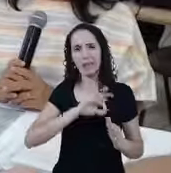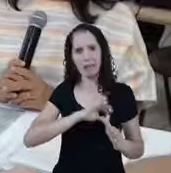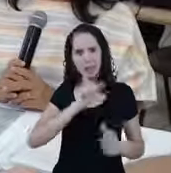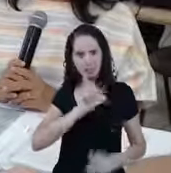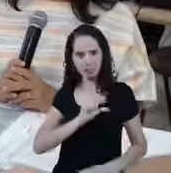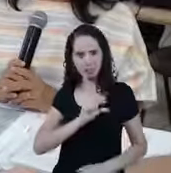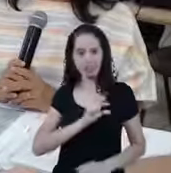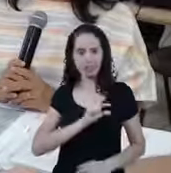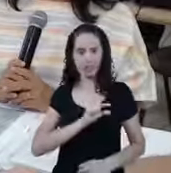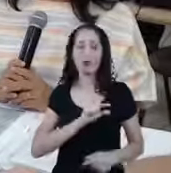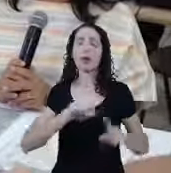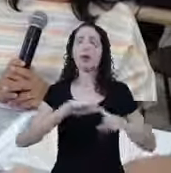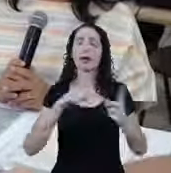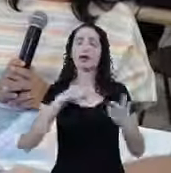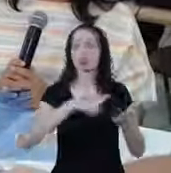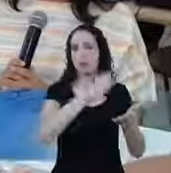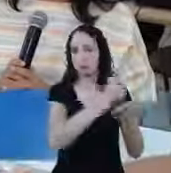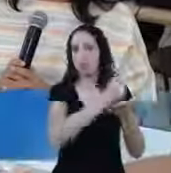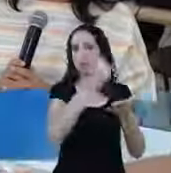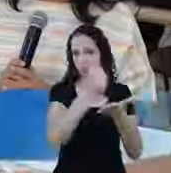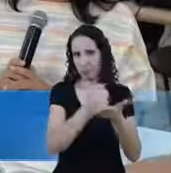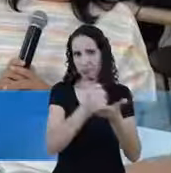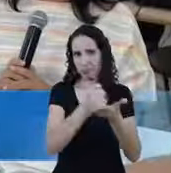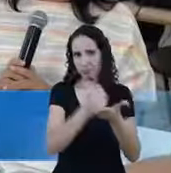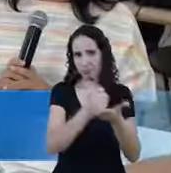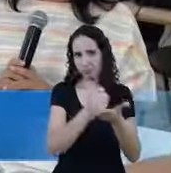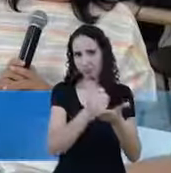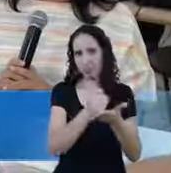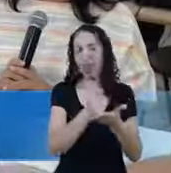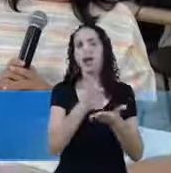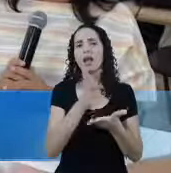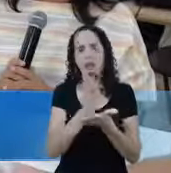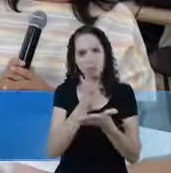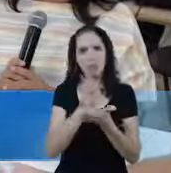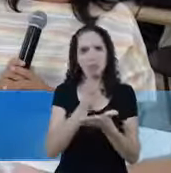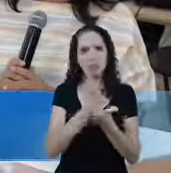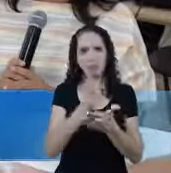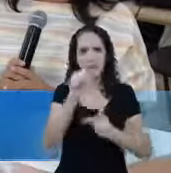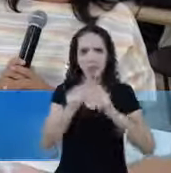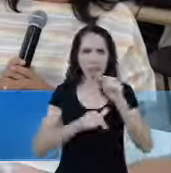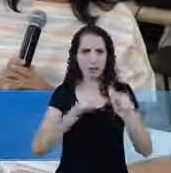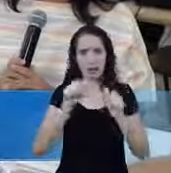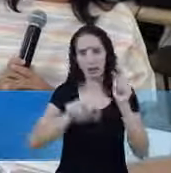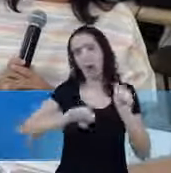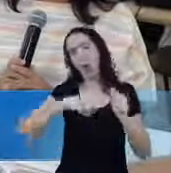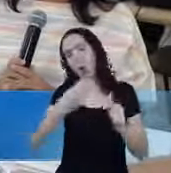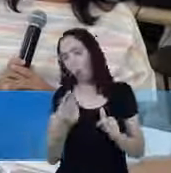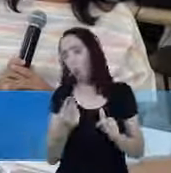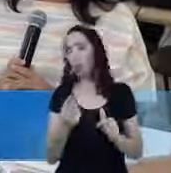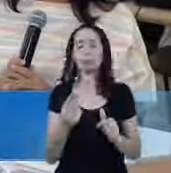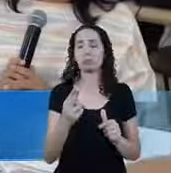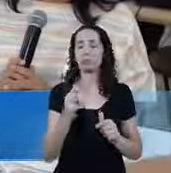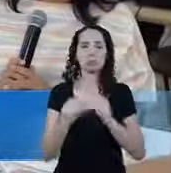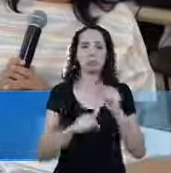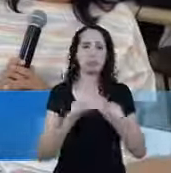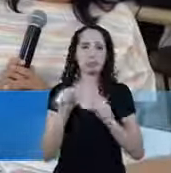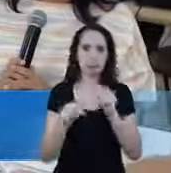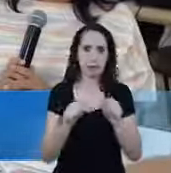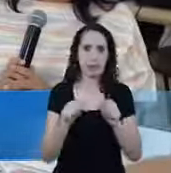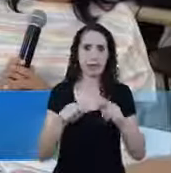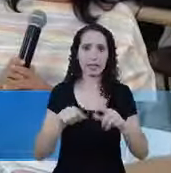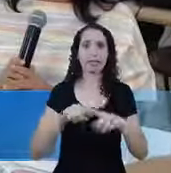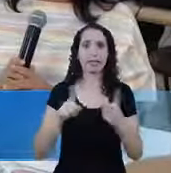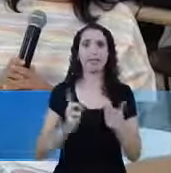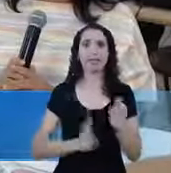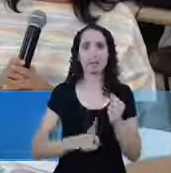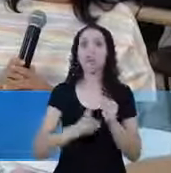renda Mas tem a carteira assinada E tudo mais Ela continua trabalhando Ou não está trabalhando Por uma opção do empregador dela Recebendo